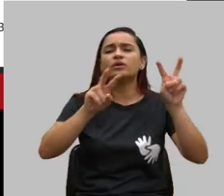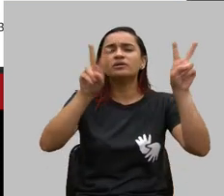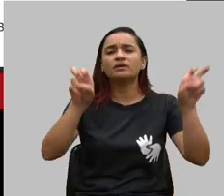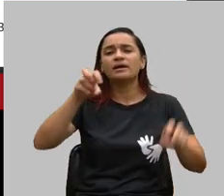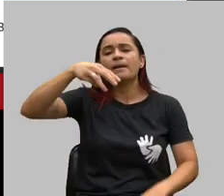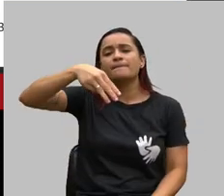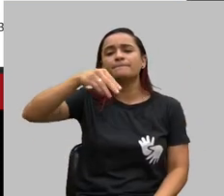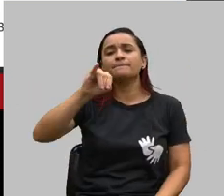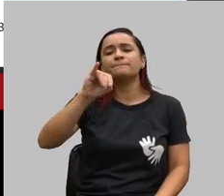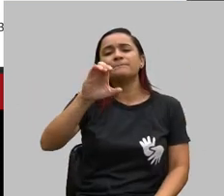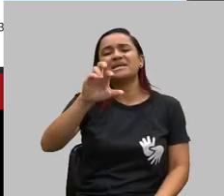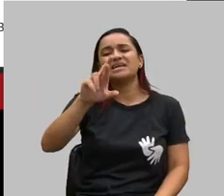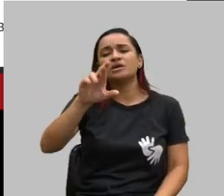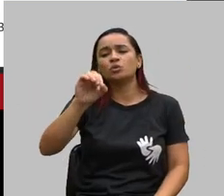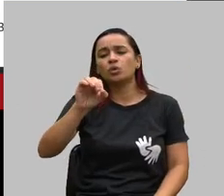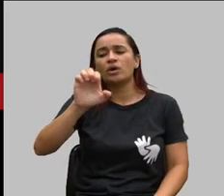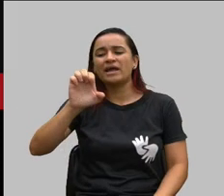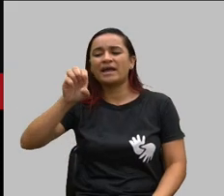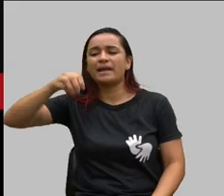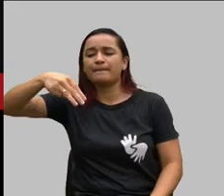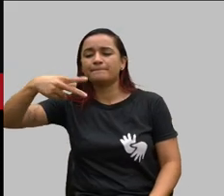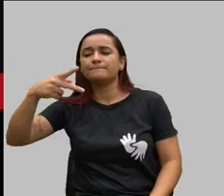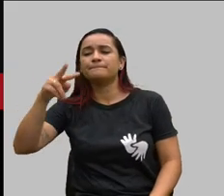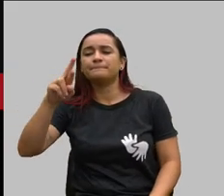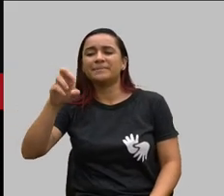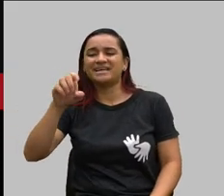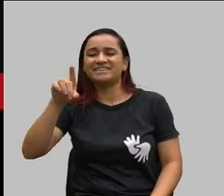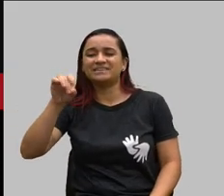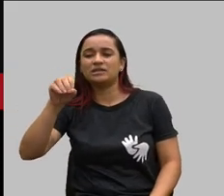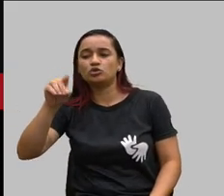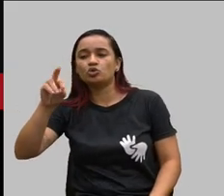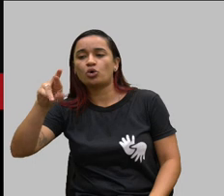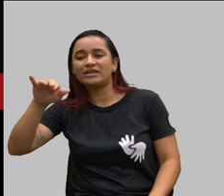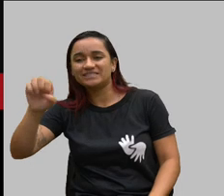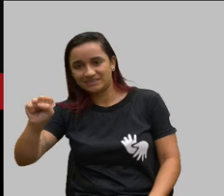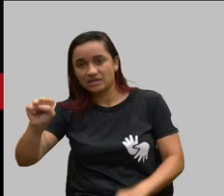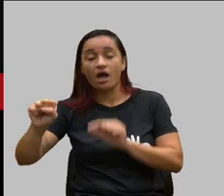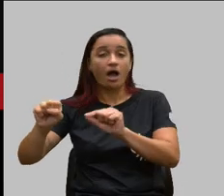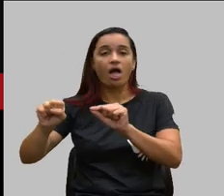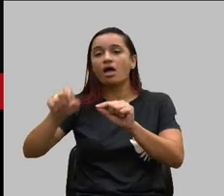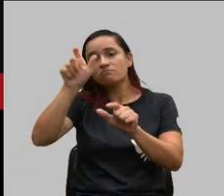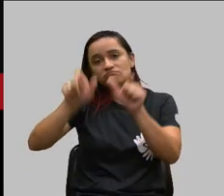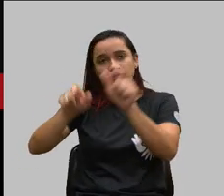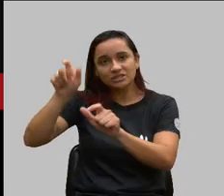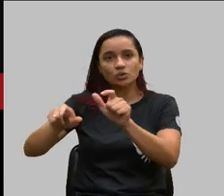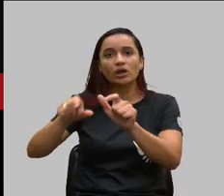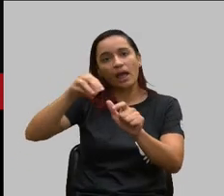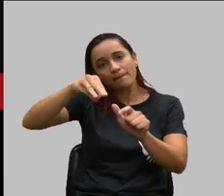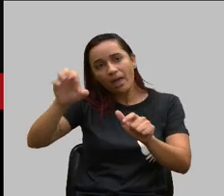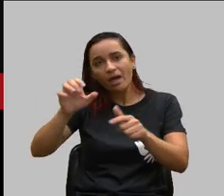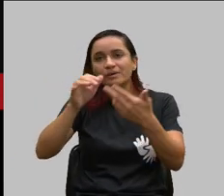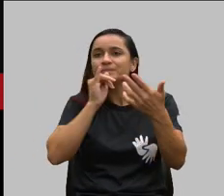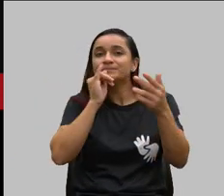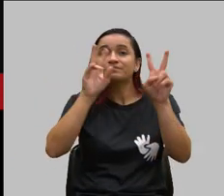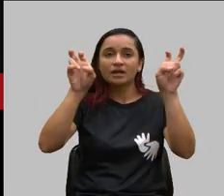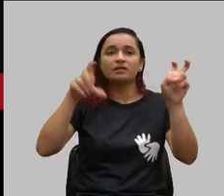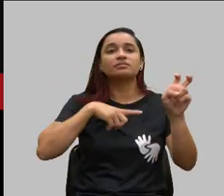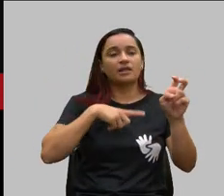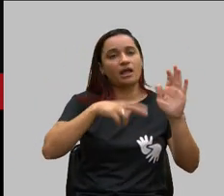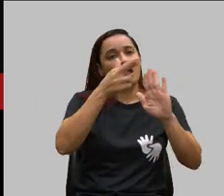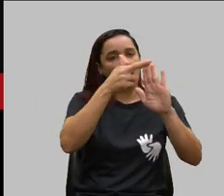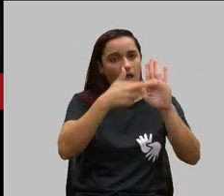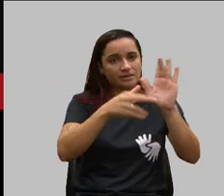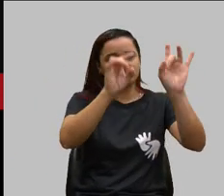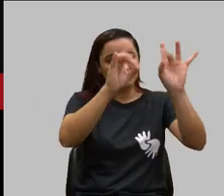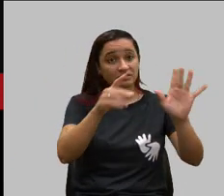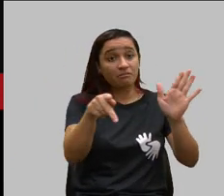individuais os KEPFs nesses casos existe uma norma específica de 2017 que só